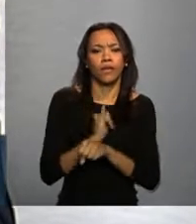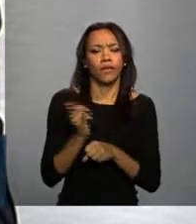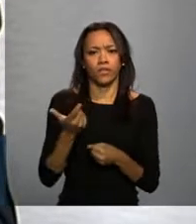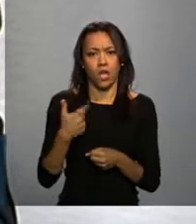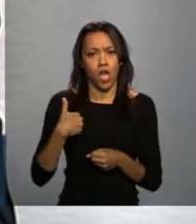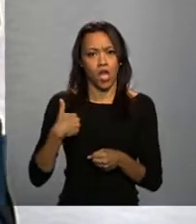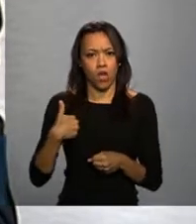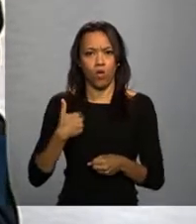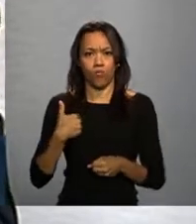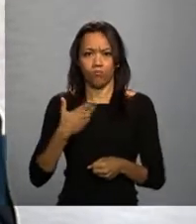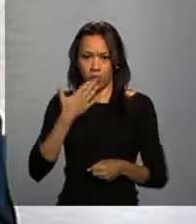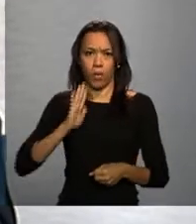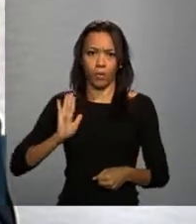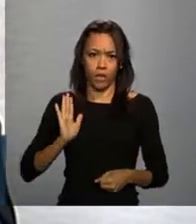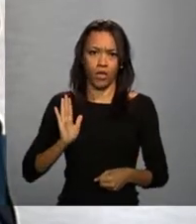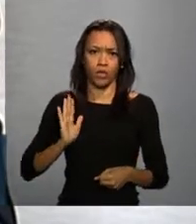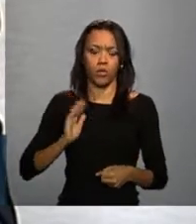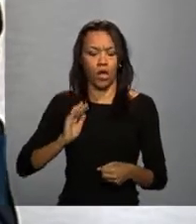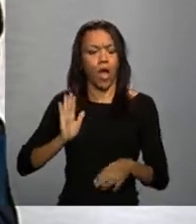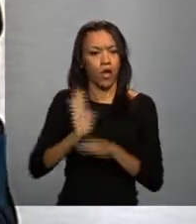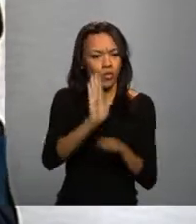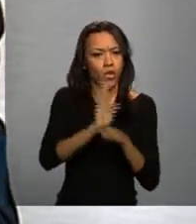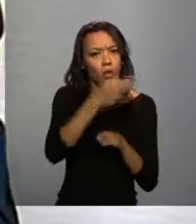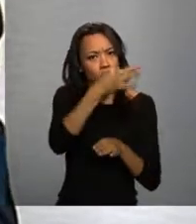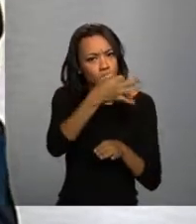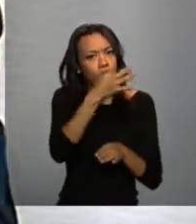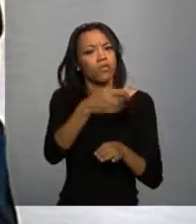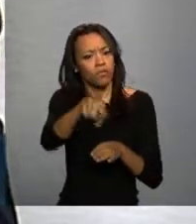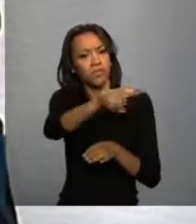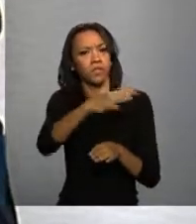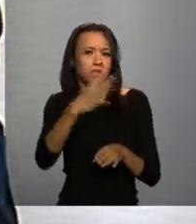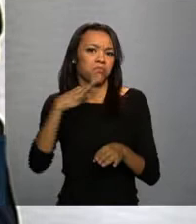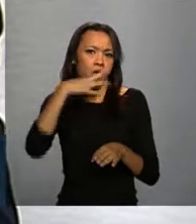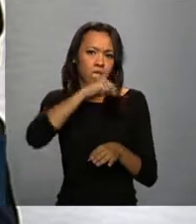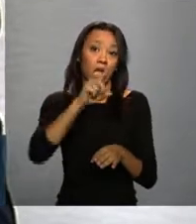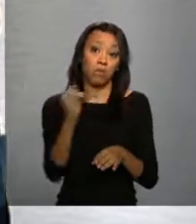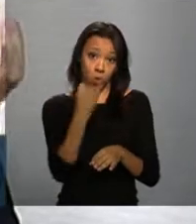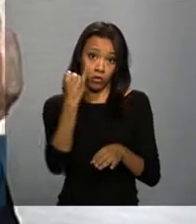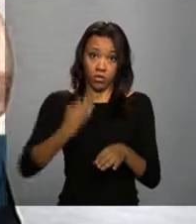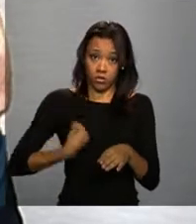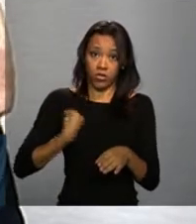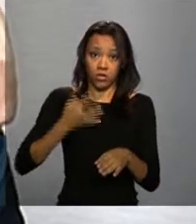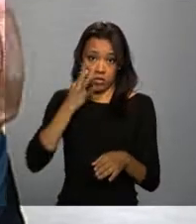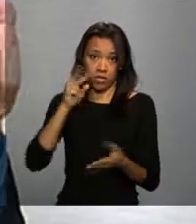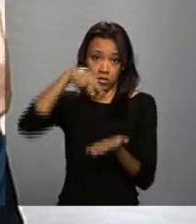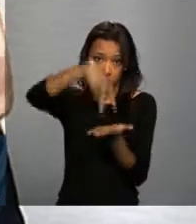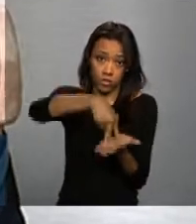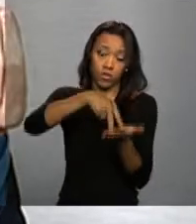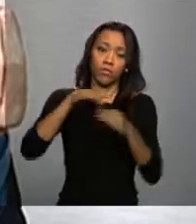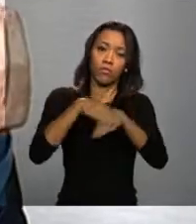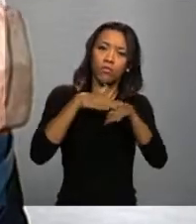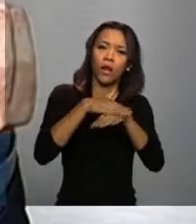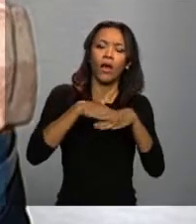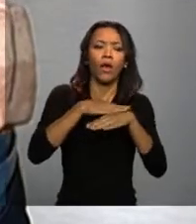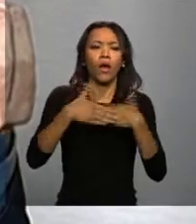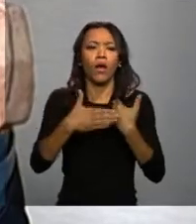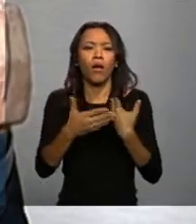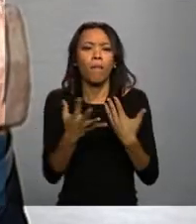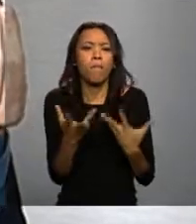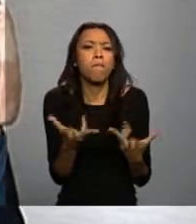eu me comprometo a entrar naquelas que vocês considerarem adequadas, para a gente poder aprimorar esse diálogo